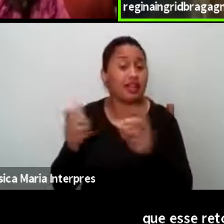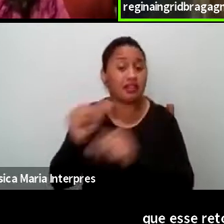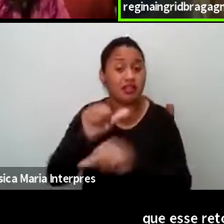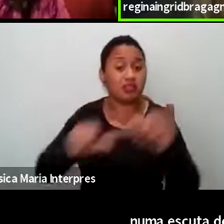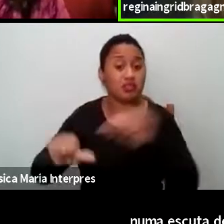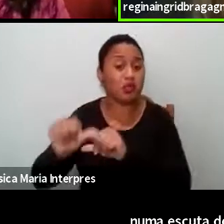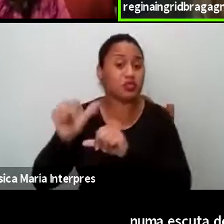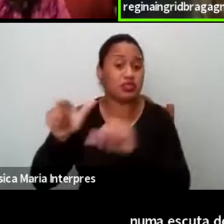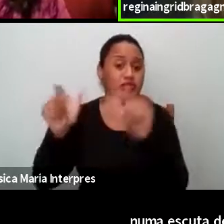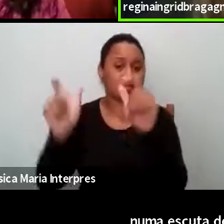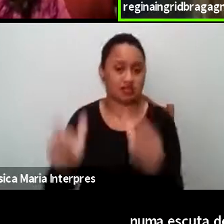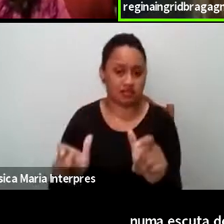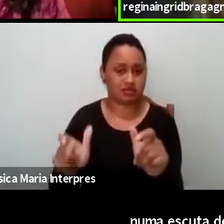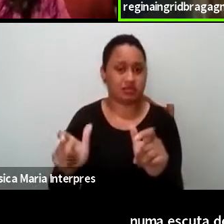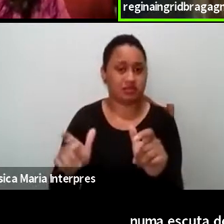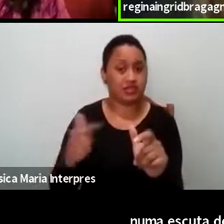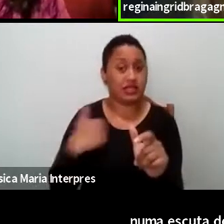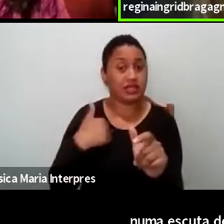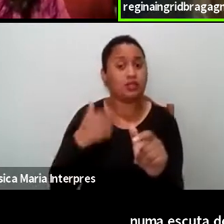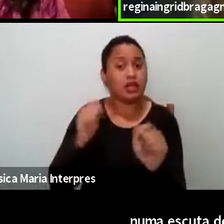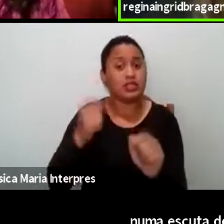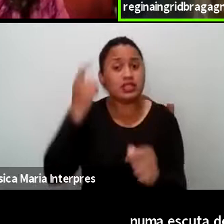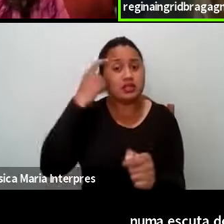e que seja pensado com elas.